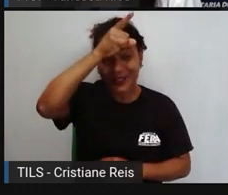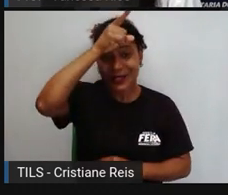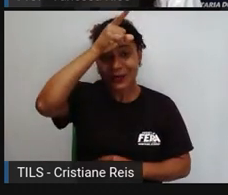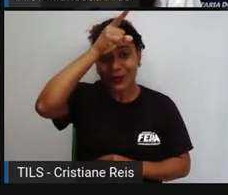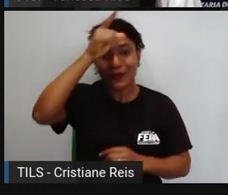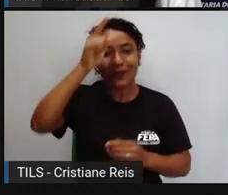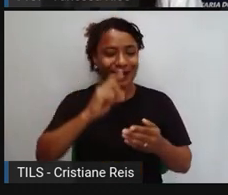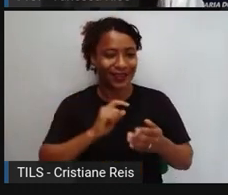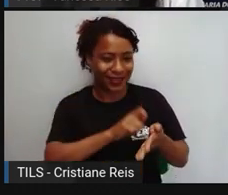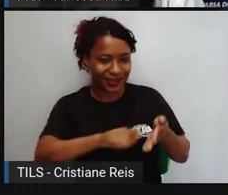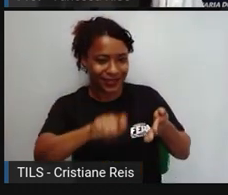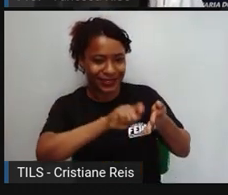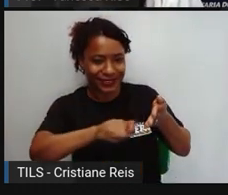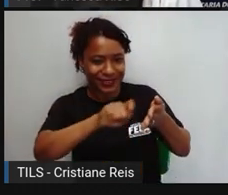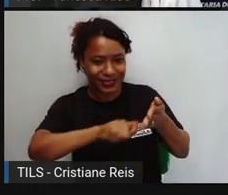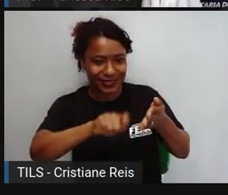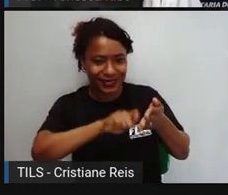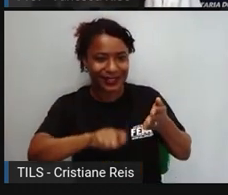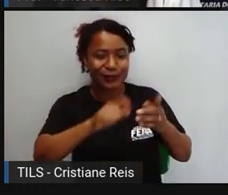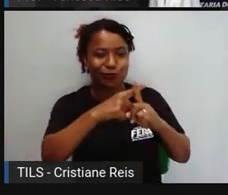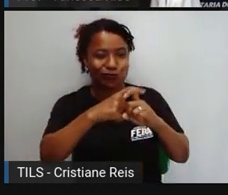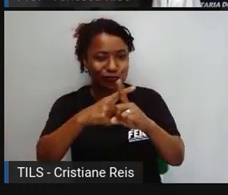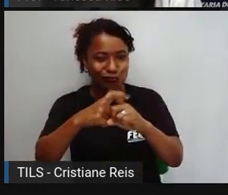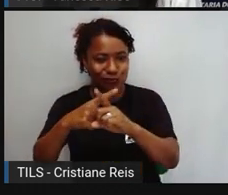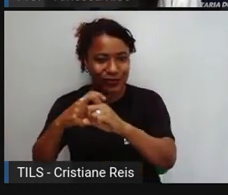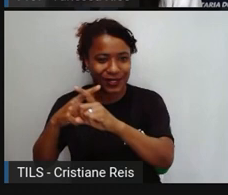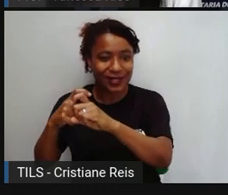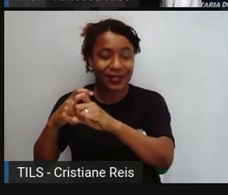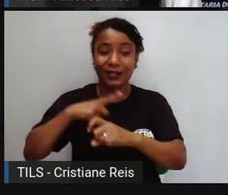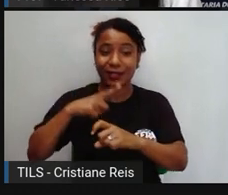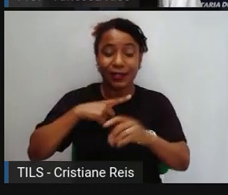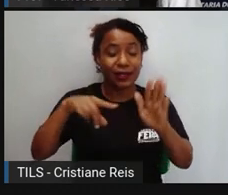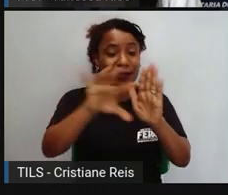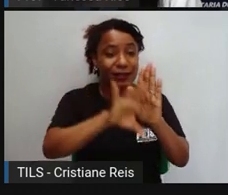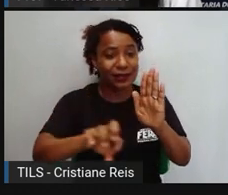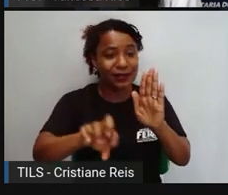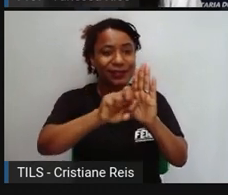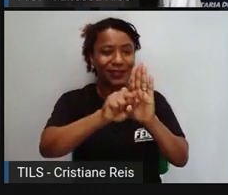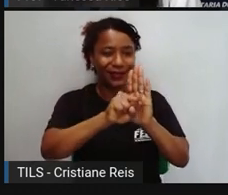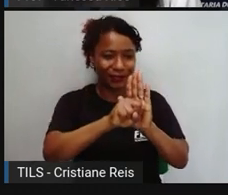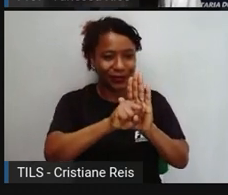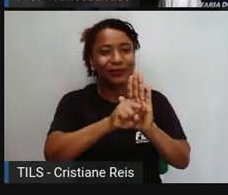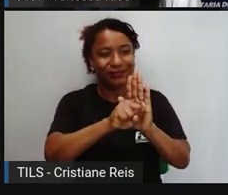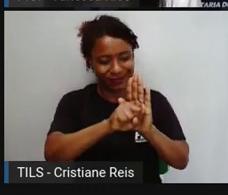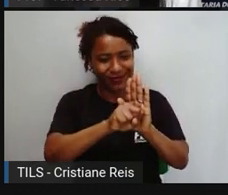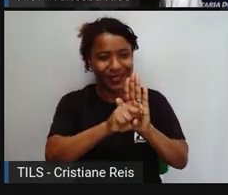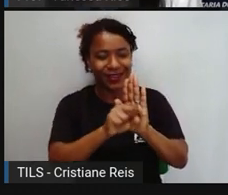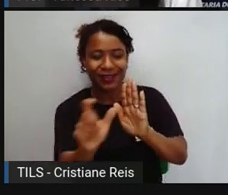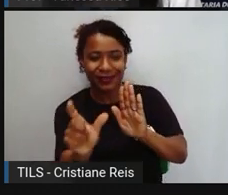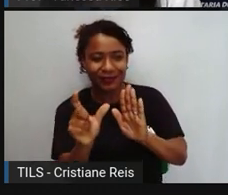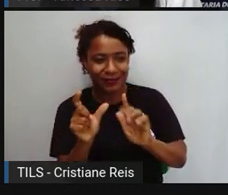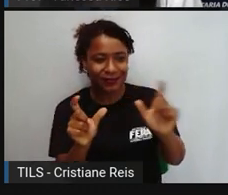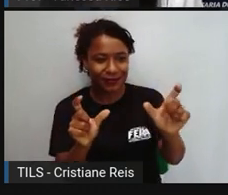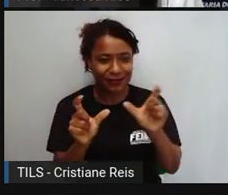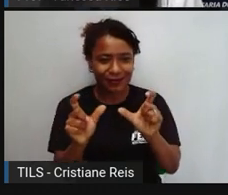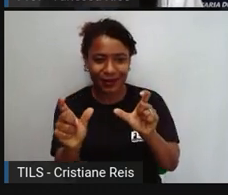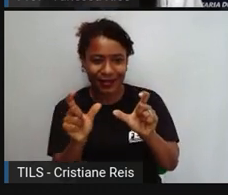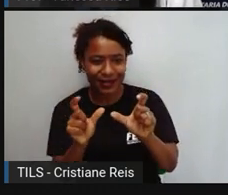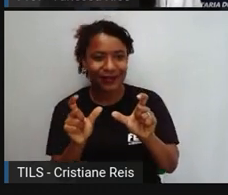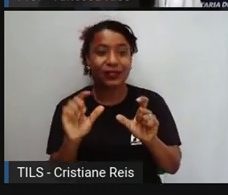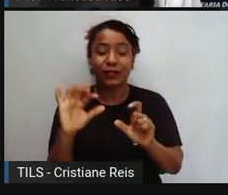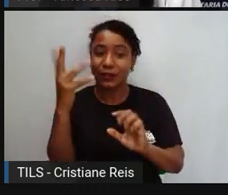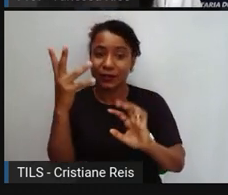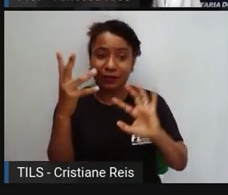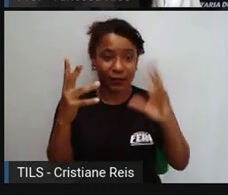sua escrita. E a China utiliza aí símbolos para representar aí palavras e situações. A